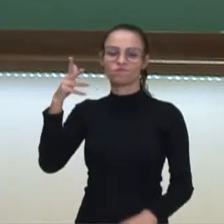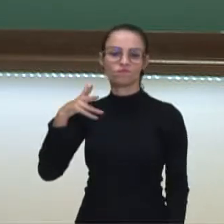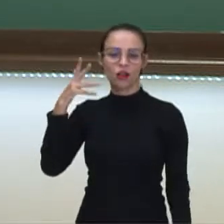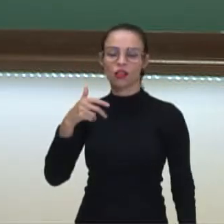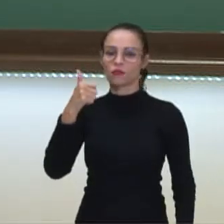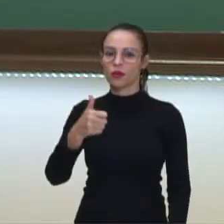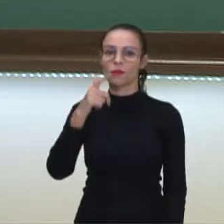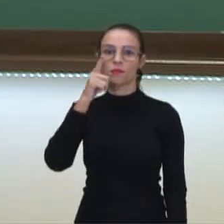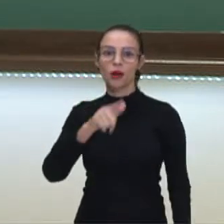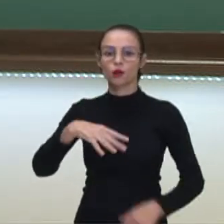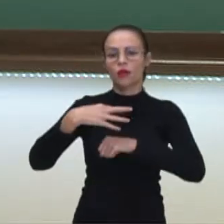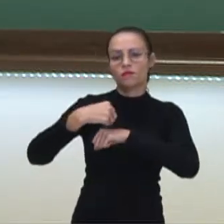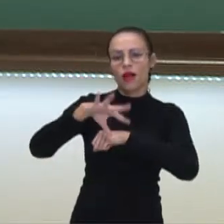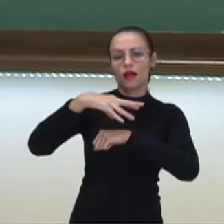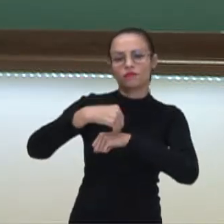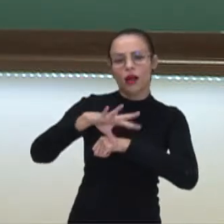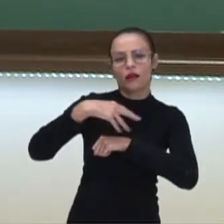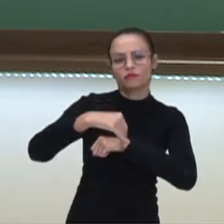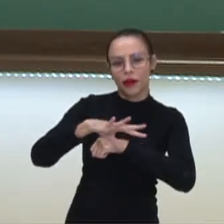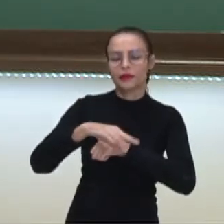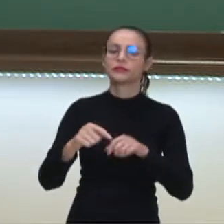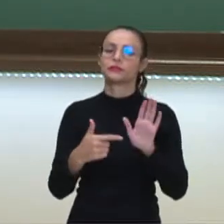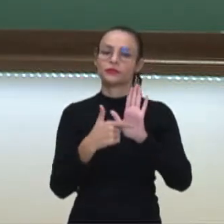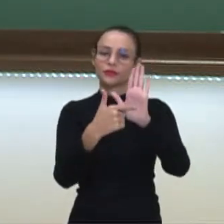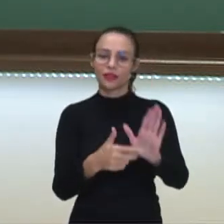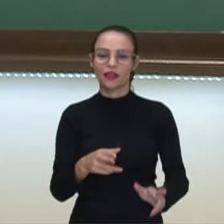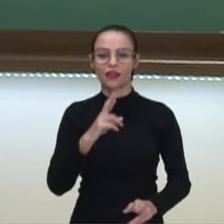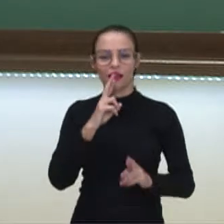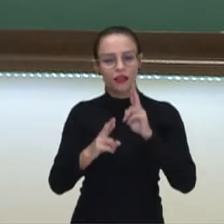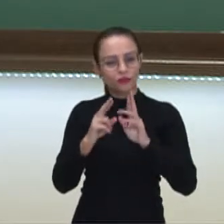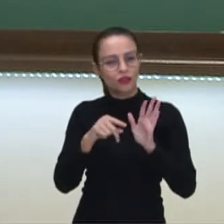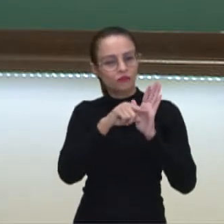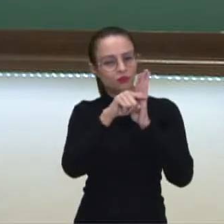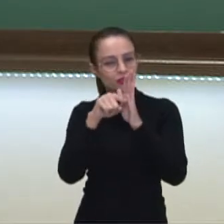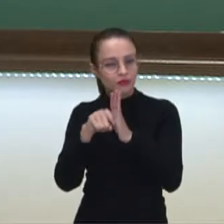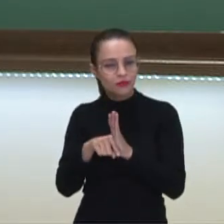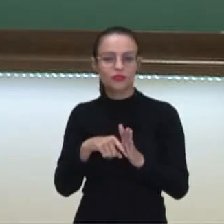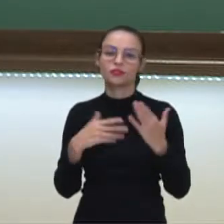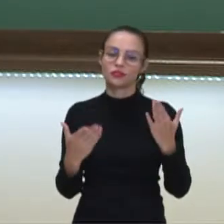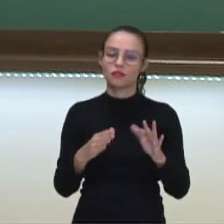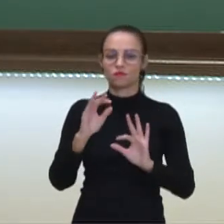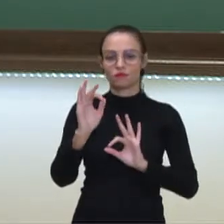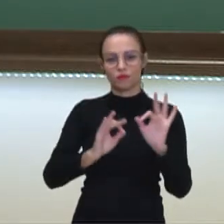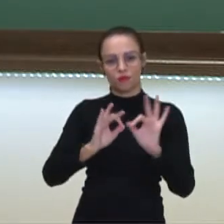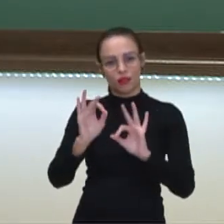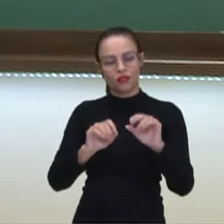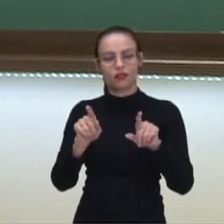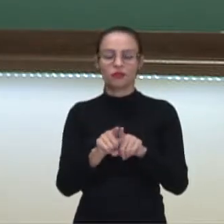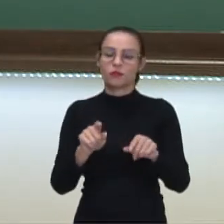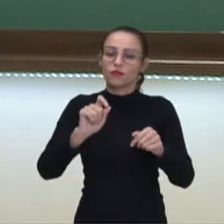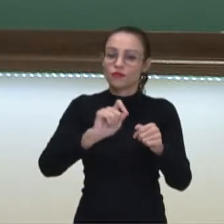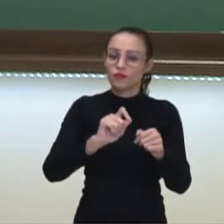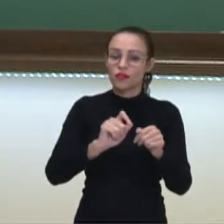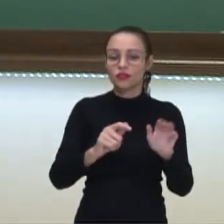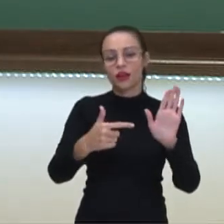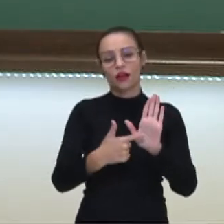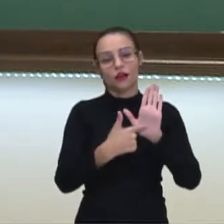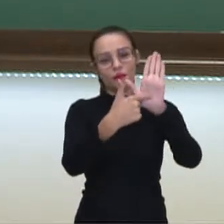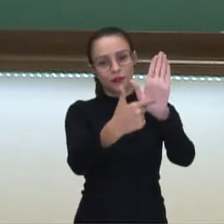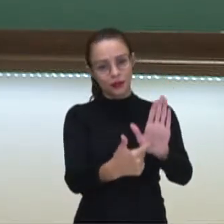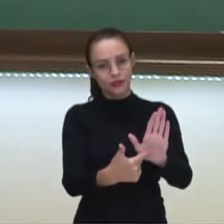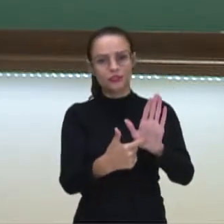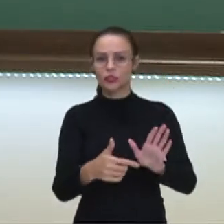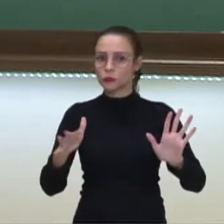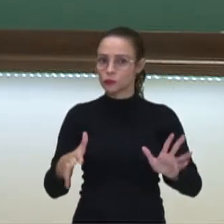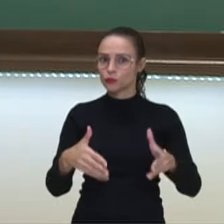disseminar as suas ideias, apresentar os resultados da sua pesquisa, planejar e executar apresentações de